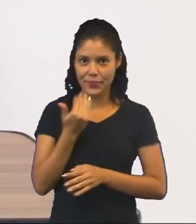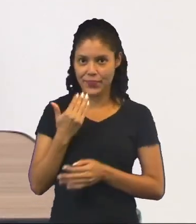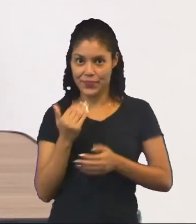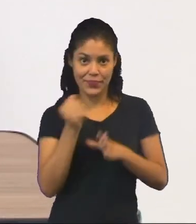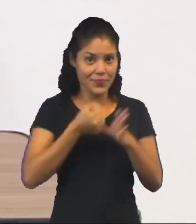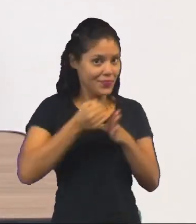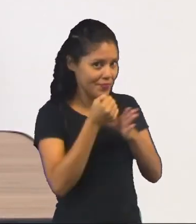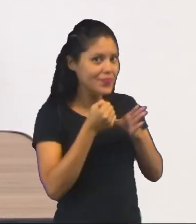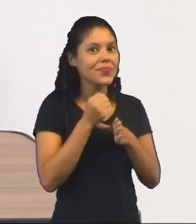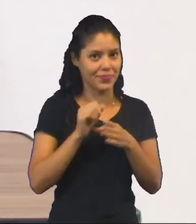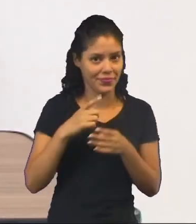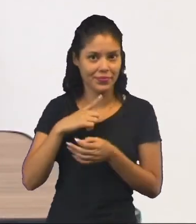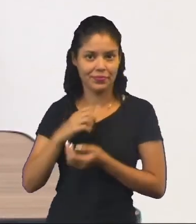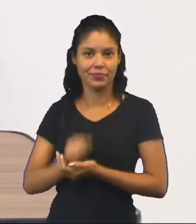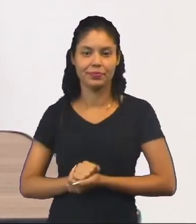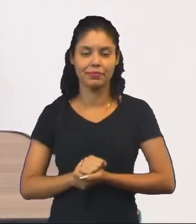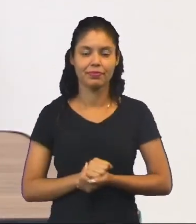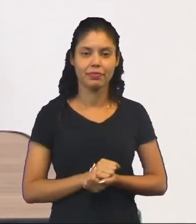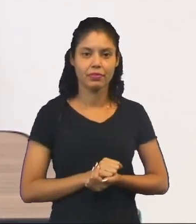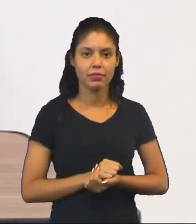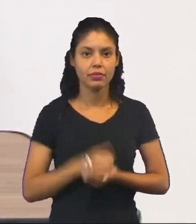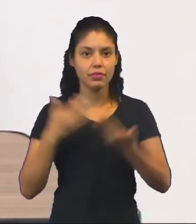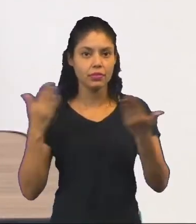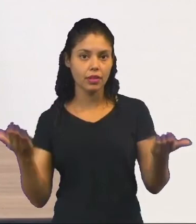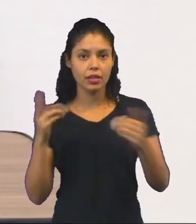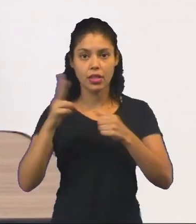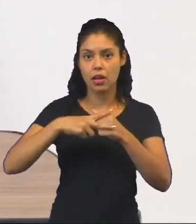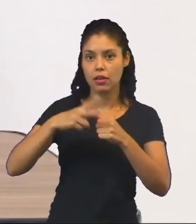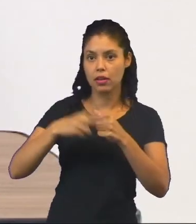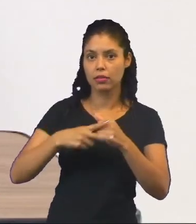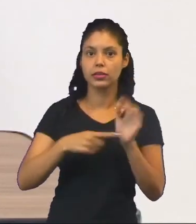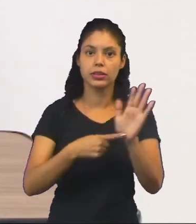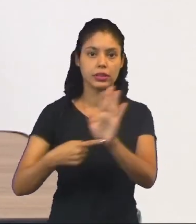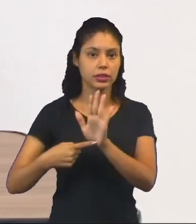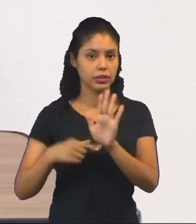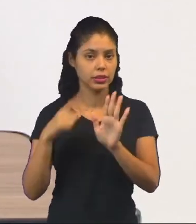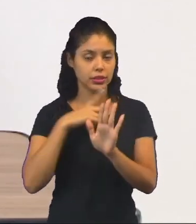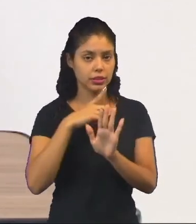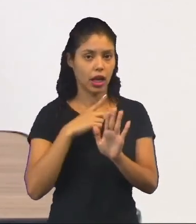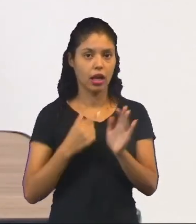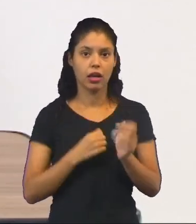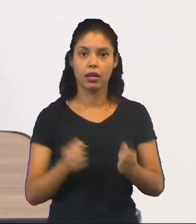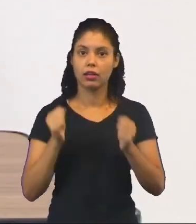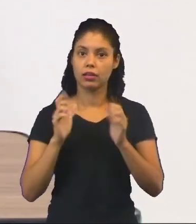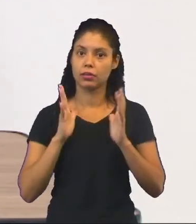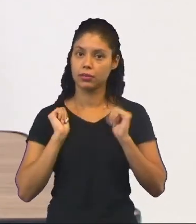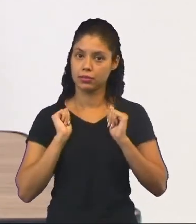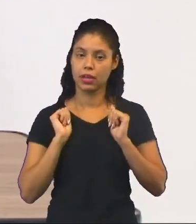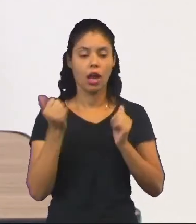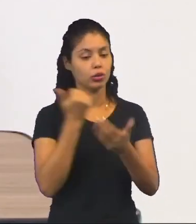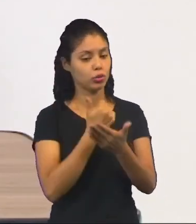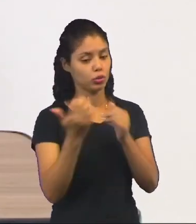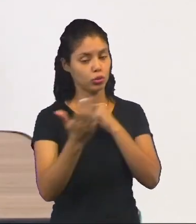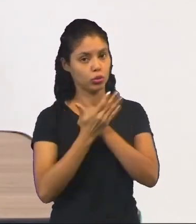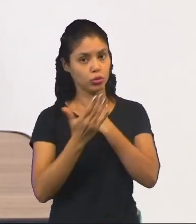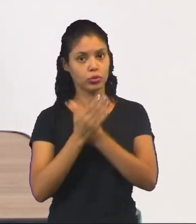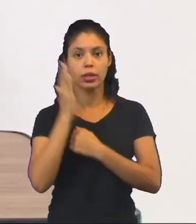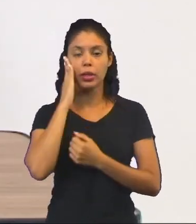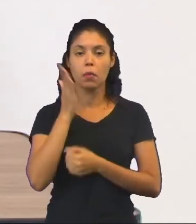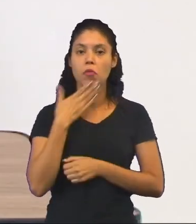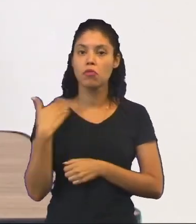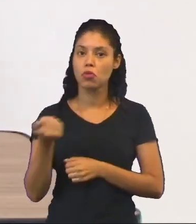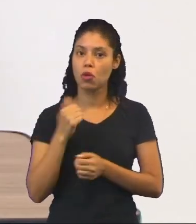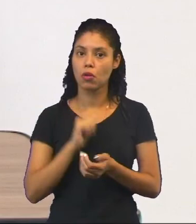bolo, por ele gostar do alimento. Então, esses verbos nos ajudam a compreender